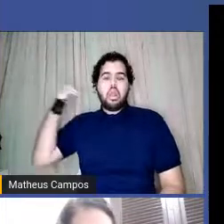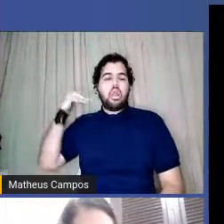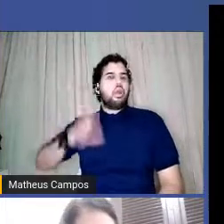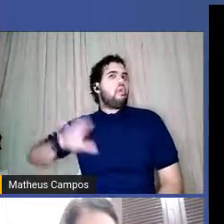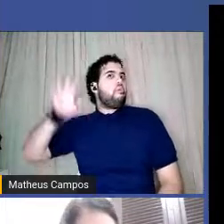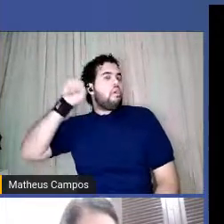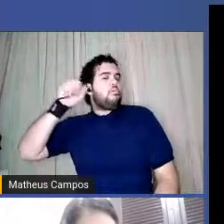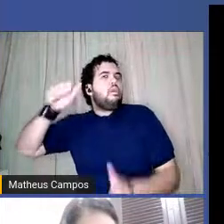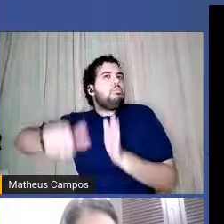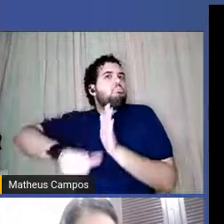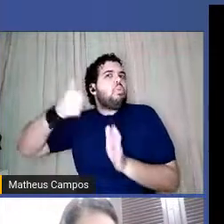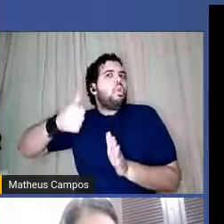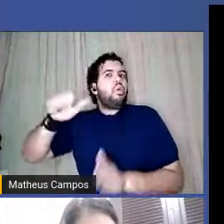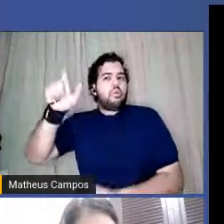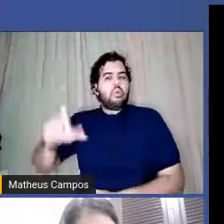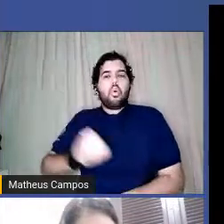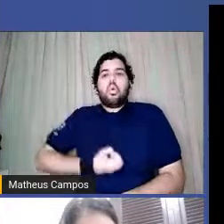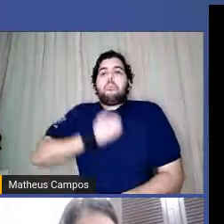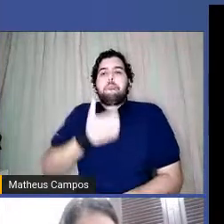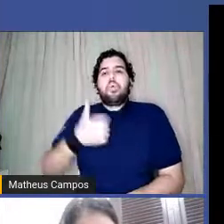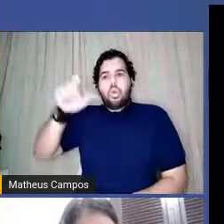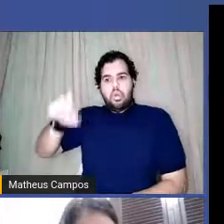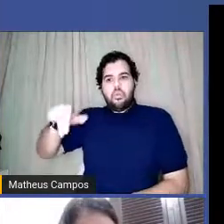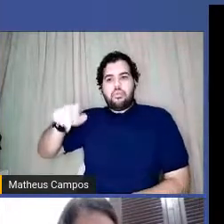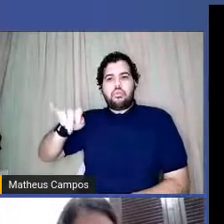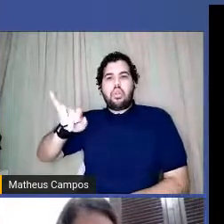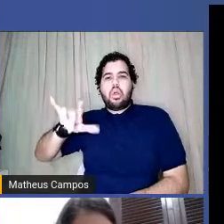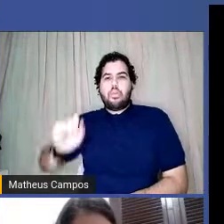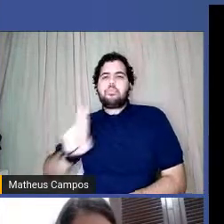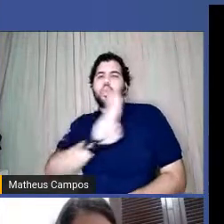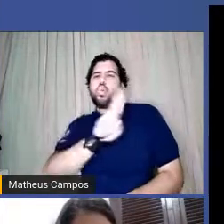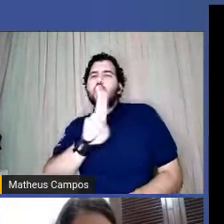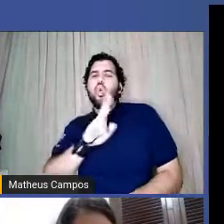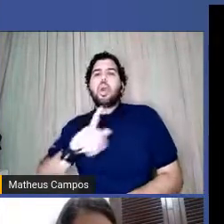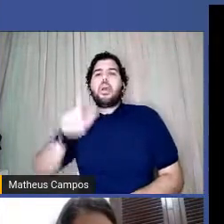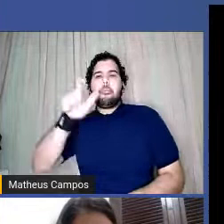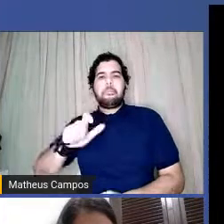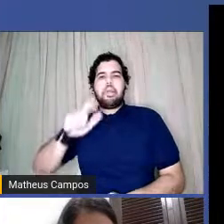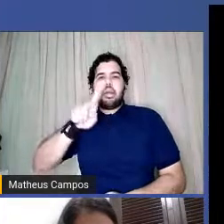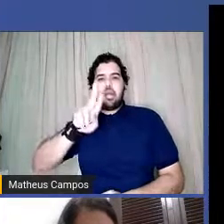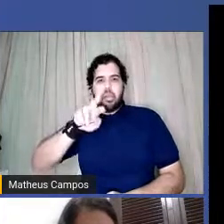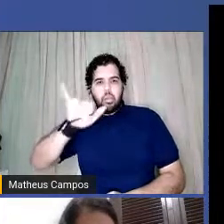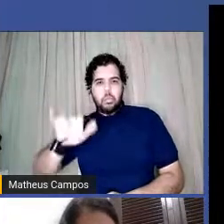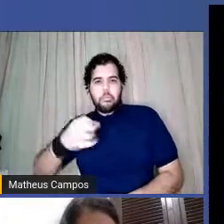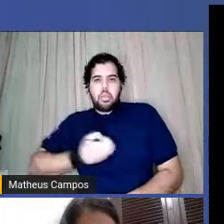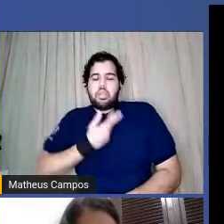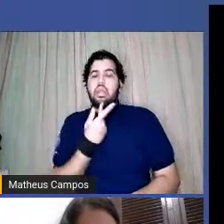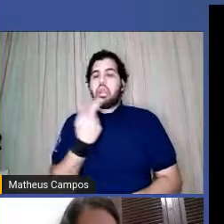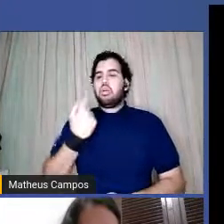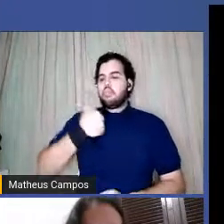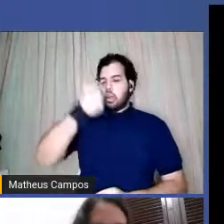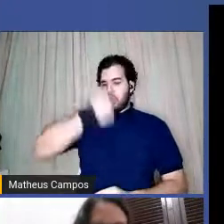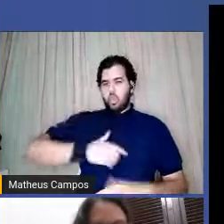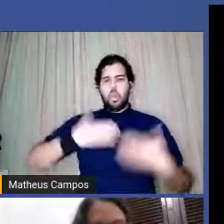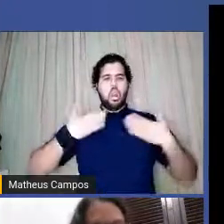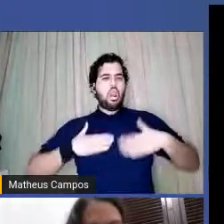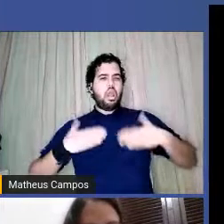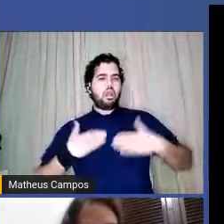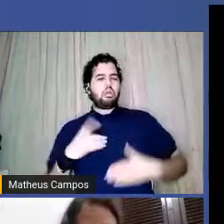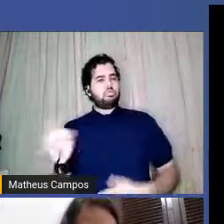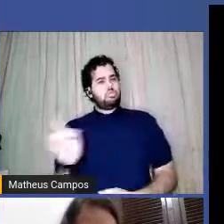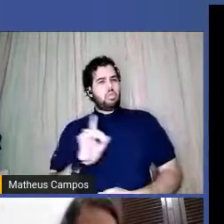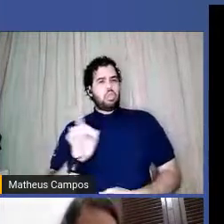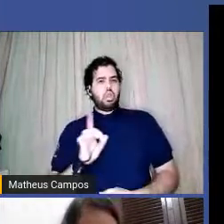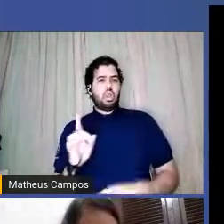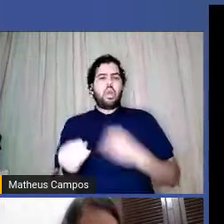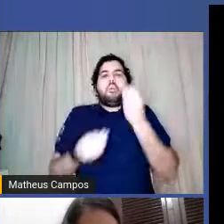o poema da Natália Pinheiro, chamada Preta Poeta, que ela fala, não diga que eu sou calma demais, como se me